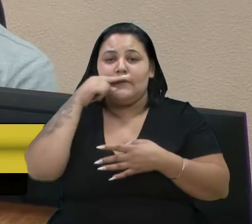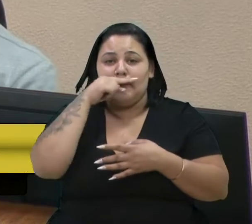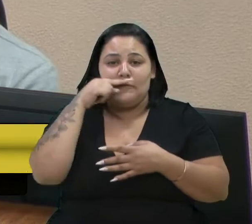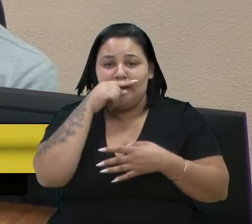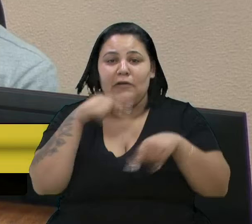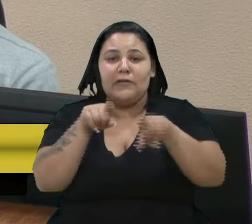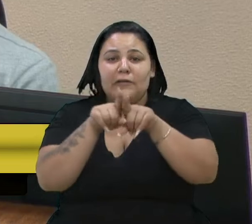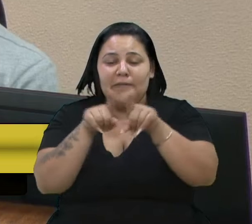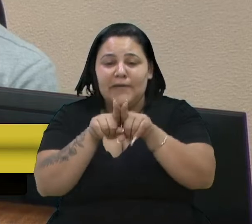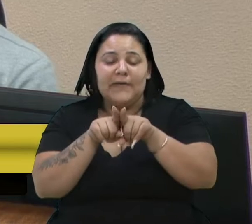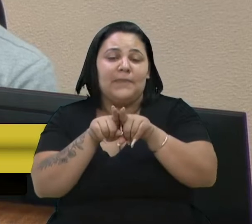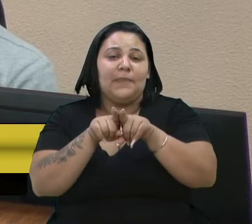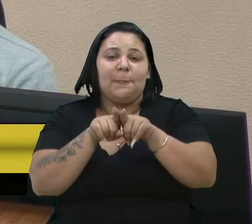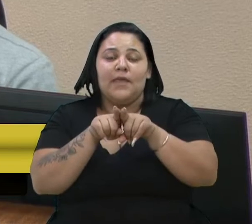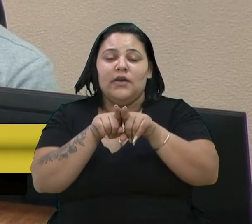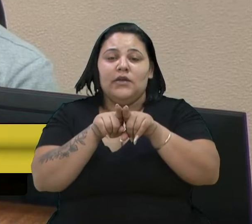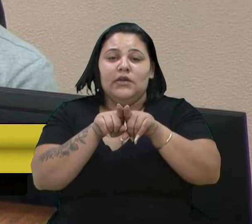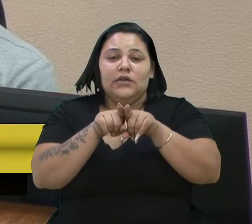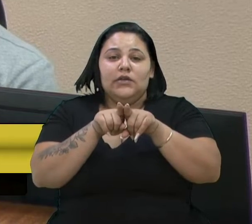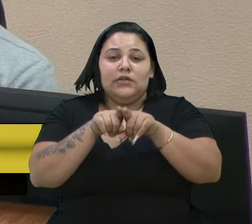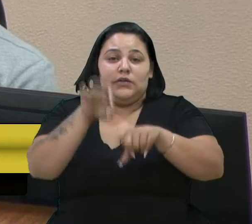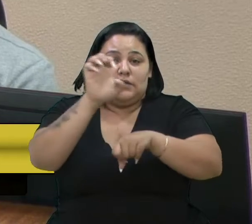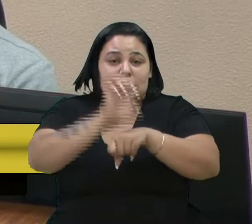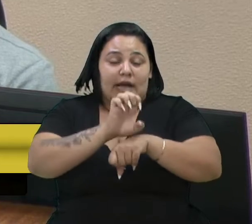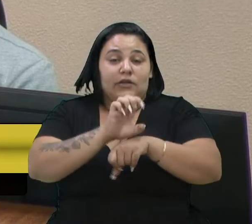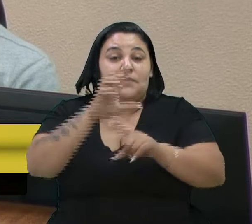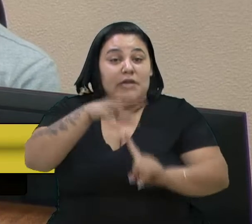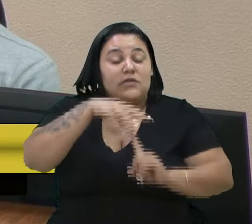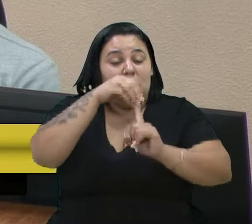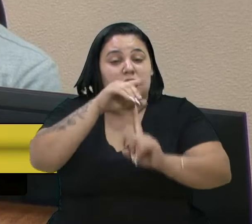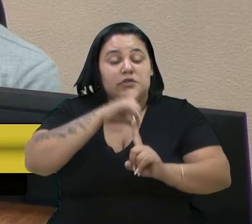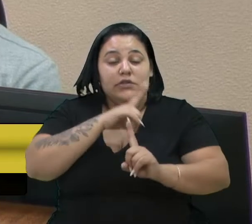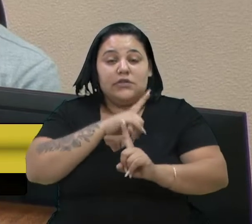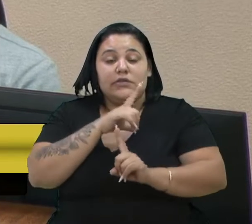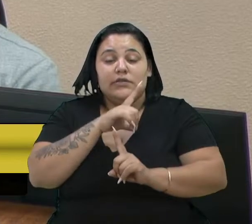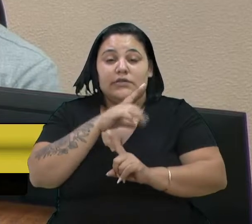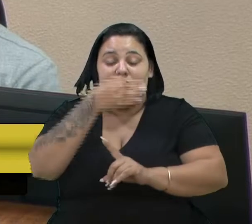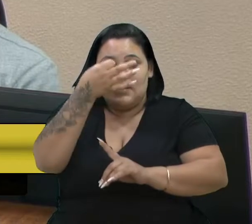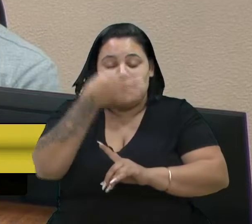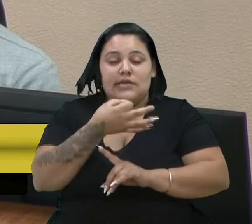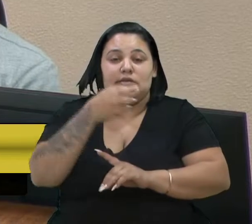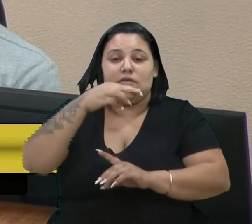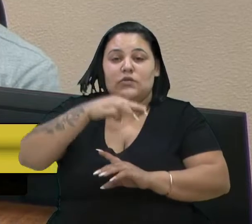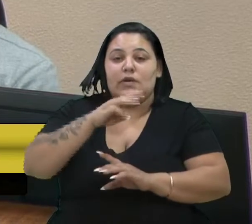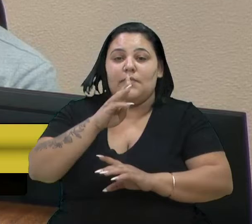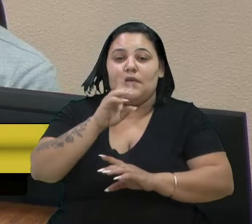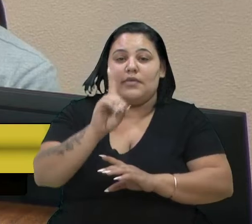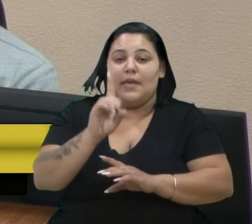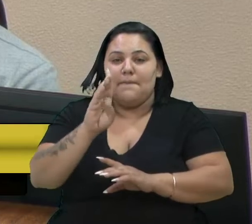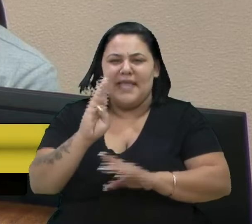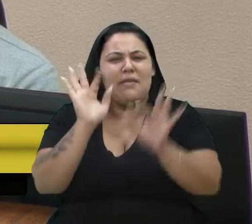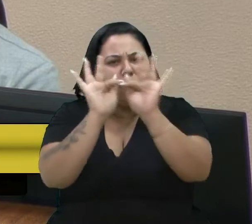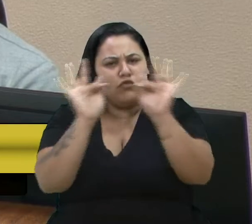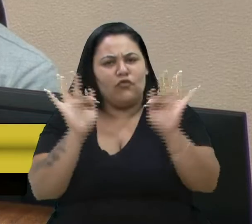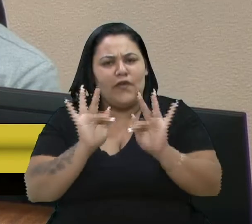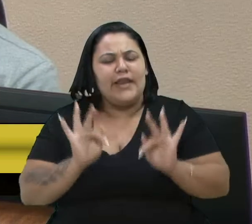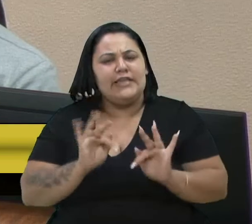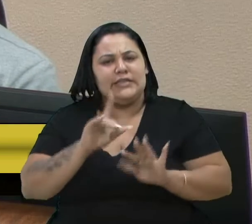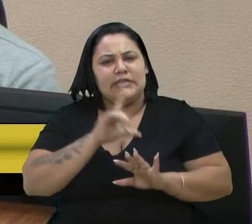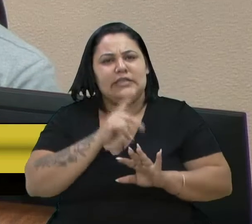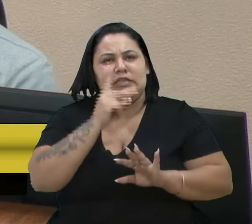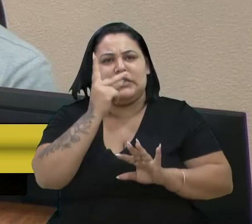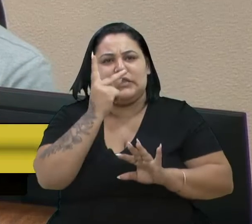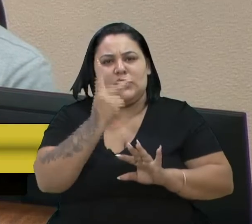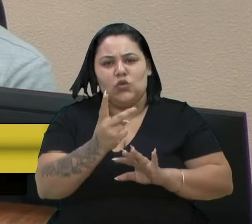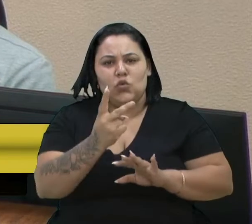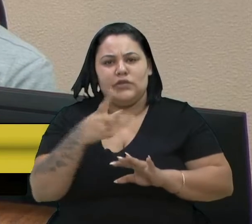e principalmente, eu tenho certeza que o MDB se sente muito alegre em ter duas vereadoras disputando a